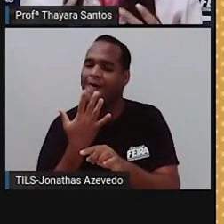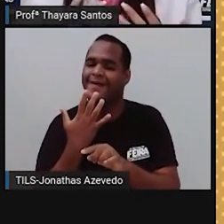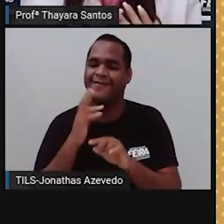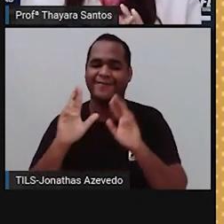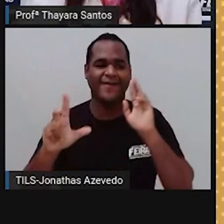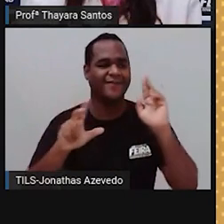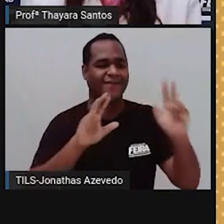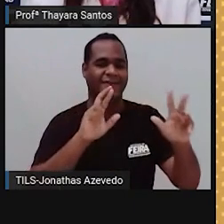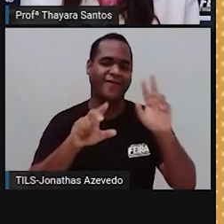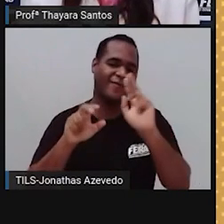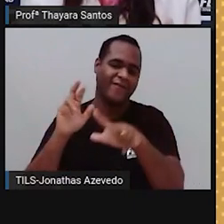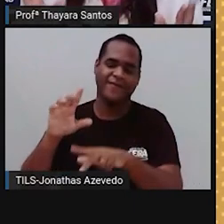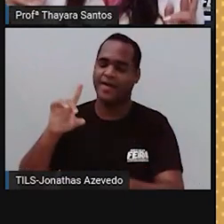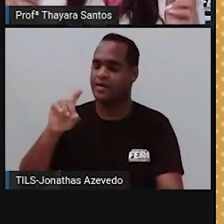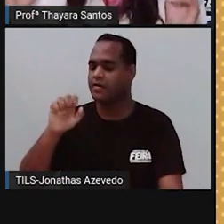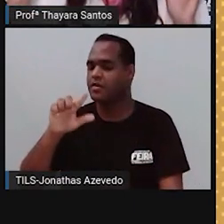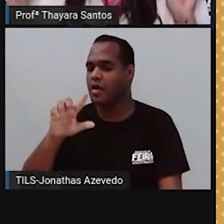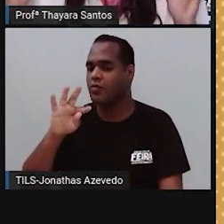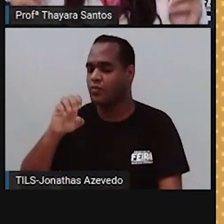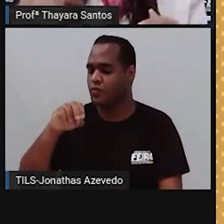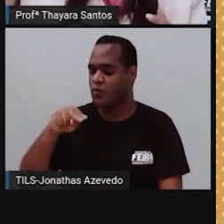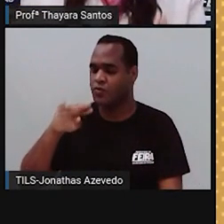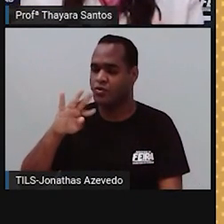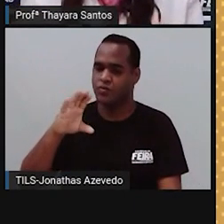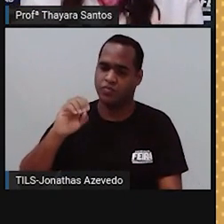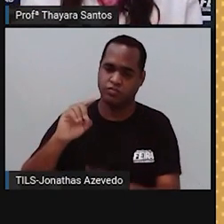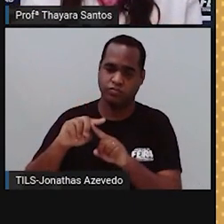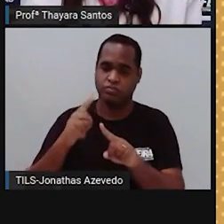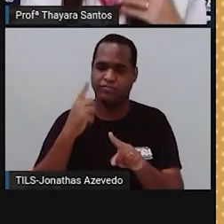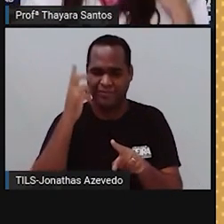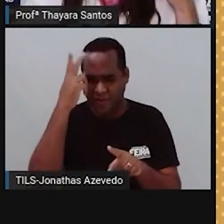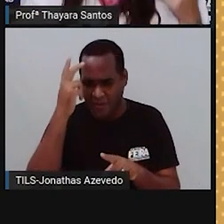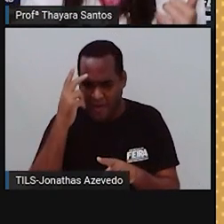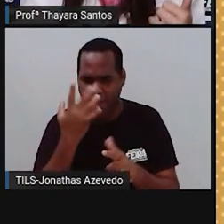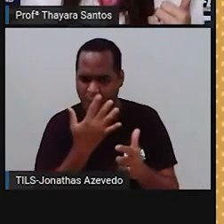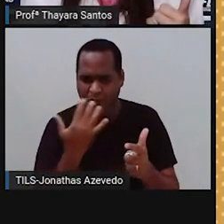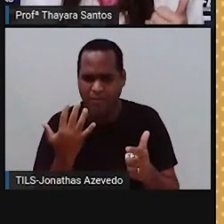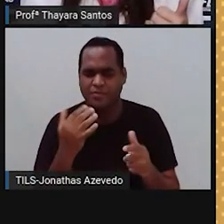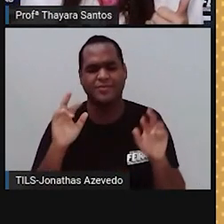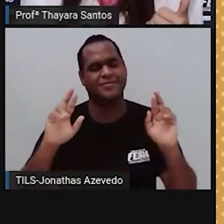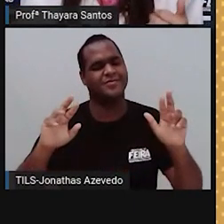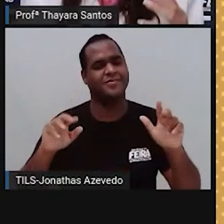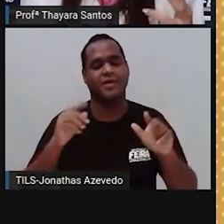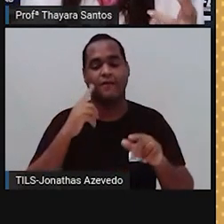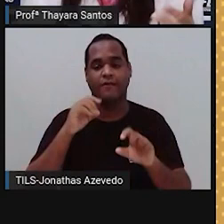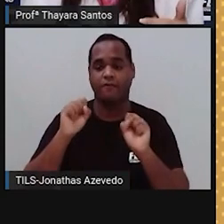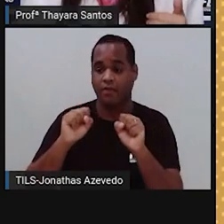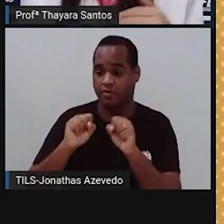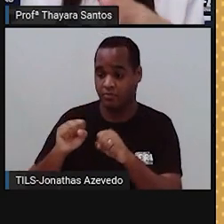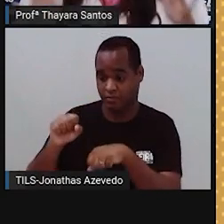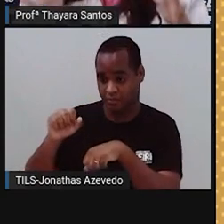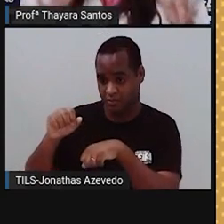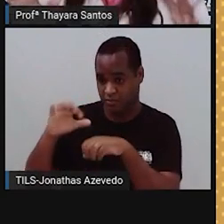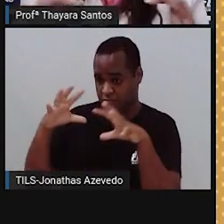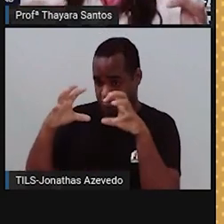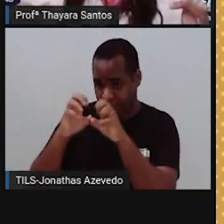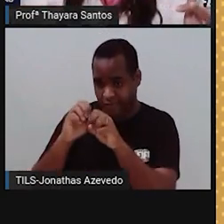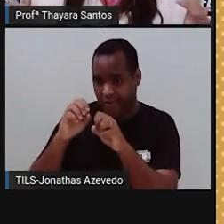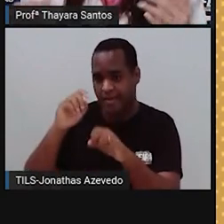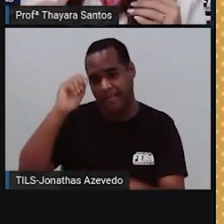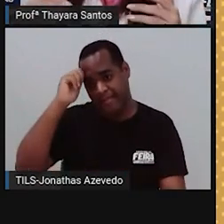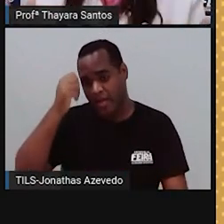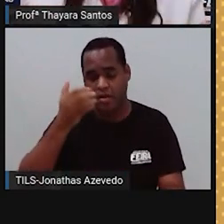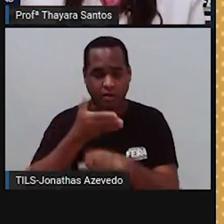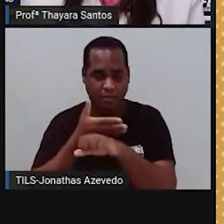não têm a percepção de cores normal a das outras. Tem casos que a pessoa enxerga tudo em preto e